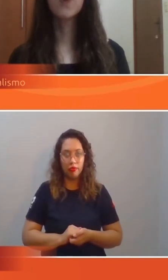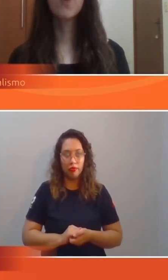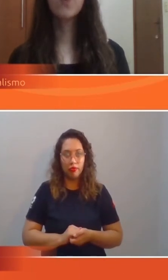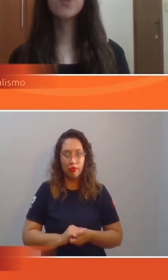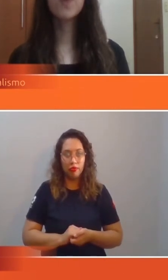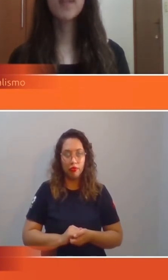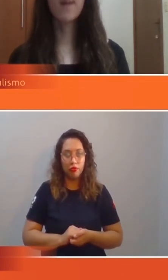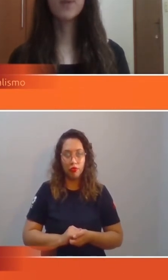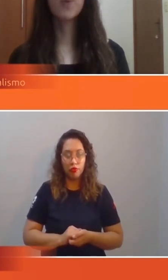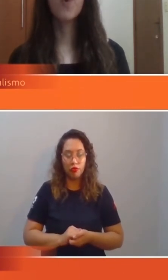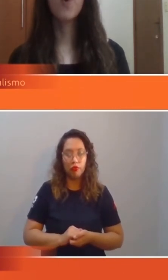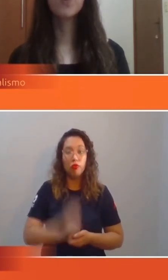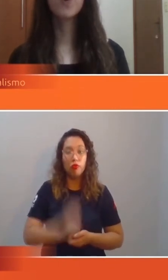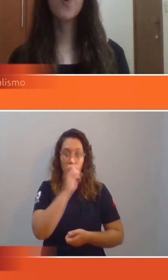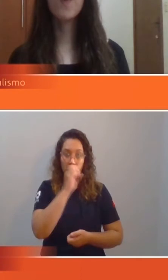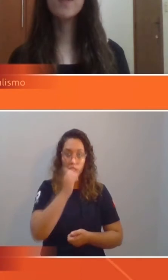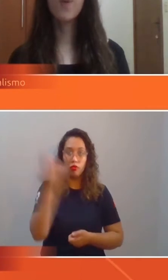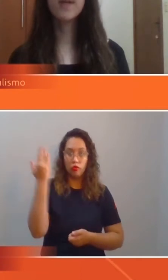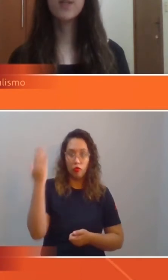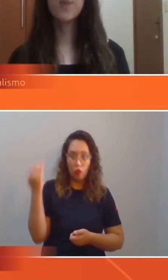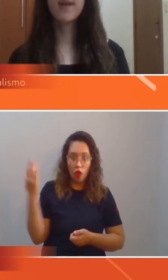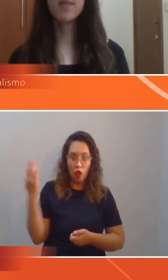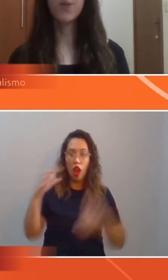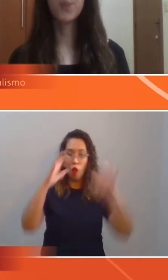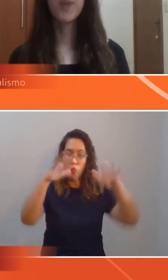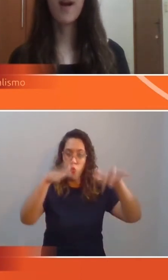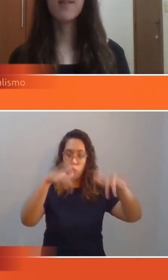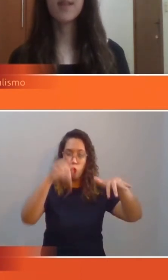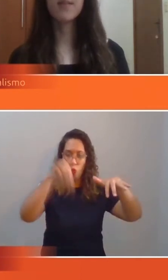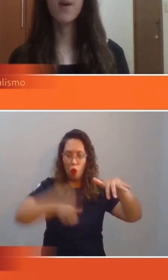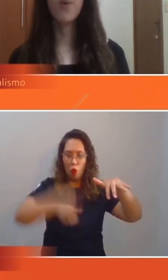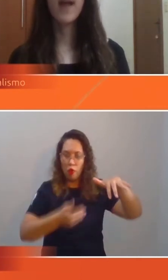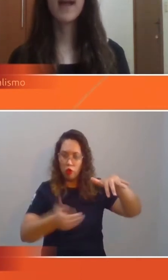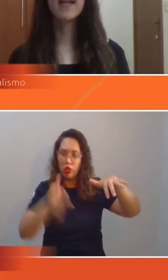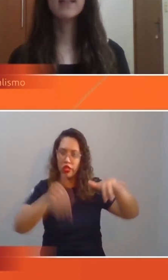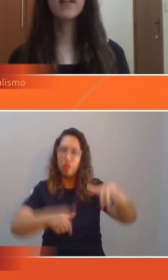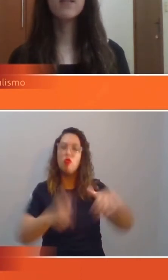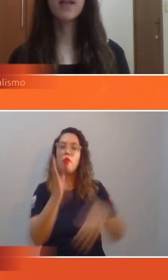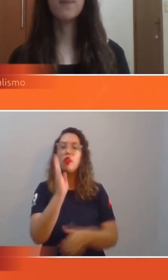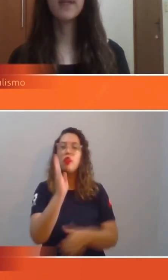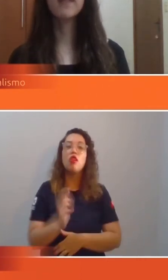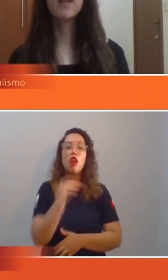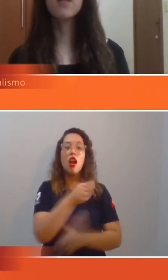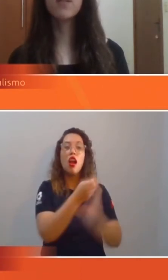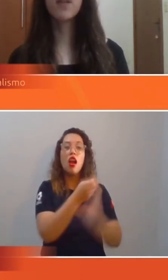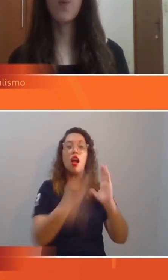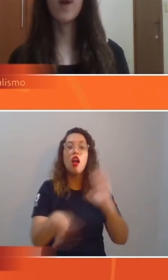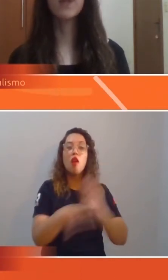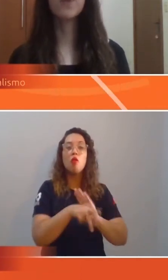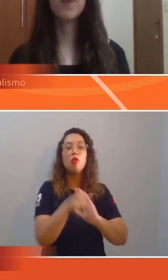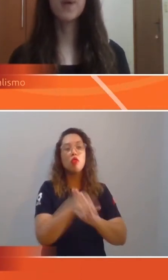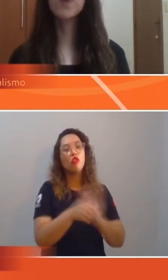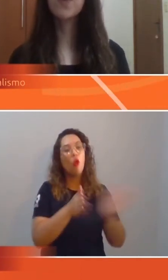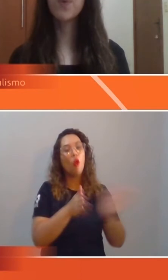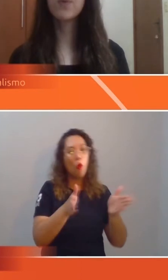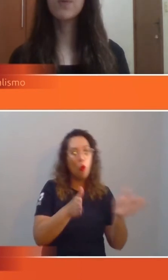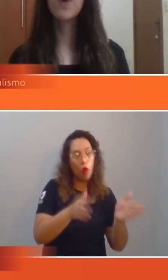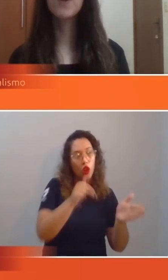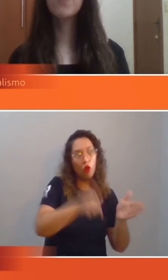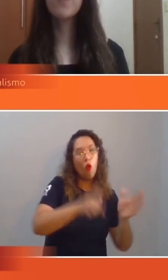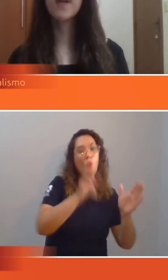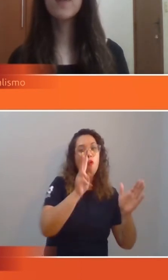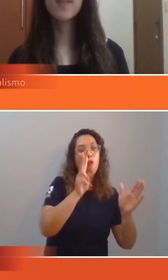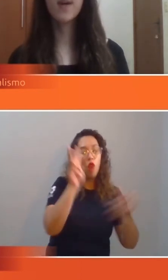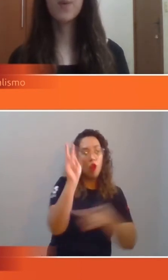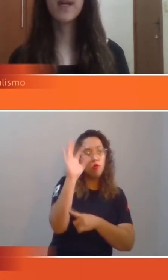No último sábado, o outono começou aqui no Brasil. A estação é caracterizada pela transição entre o verão chuvoso